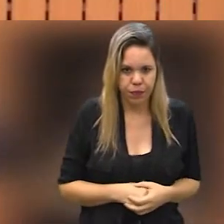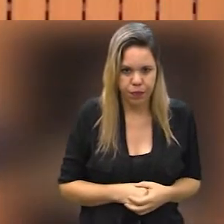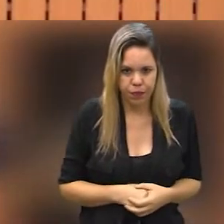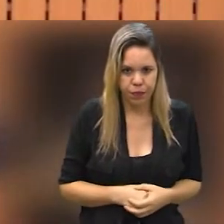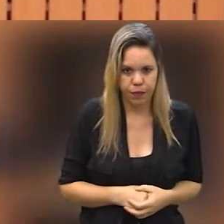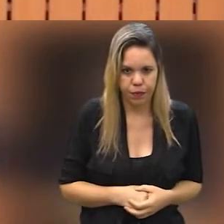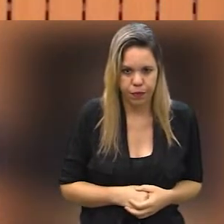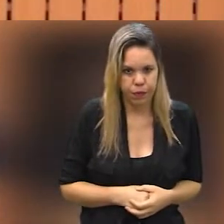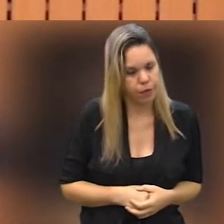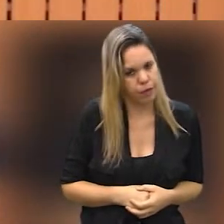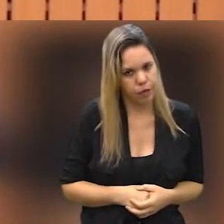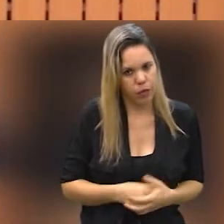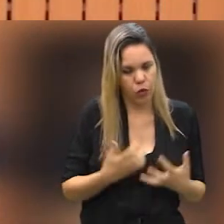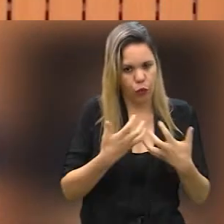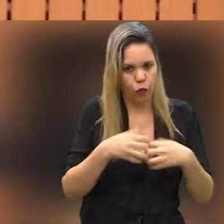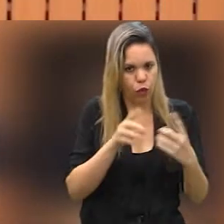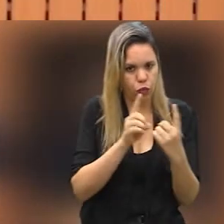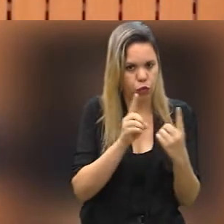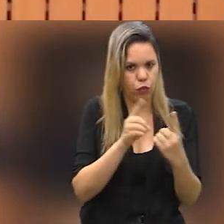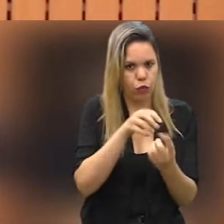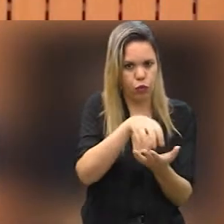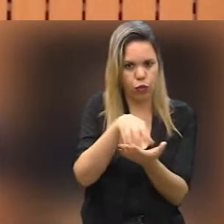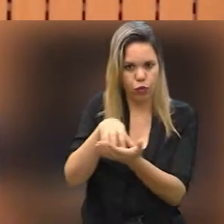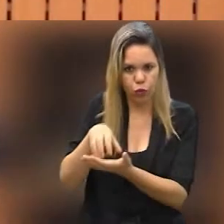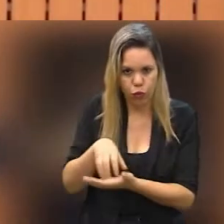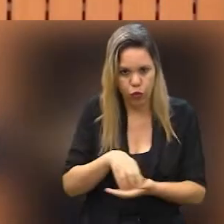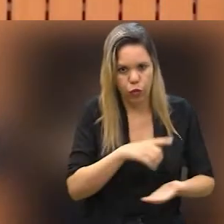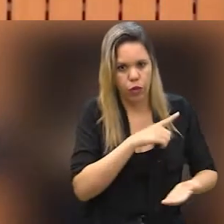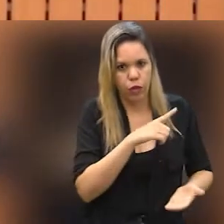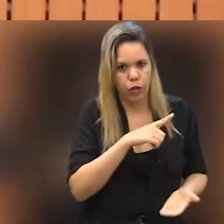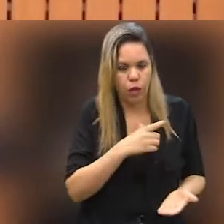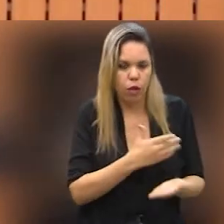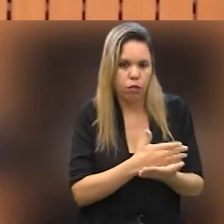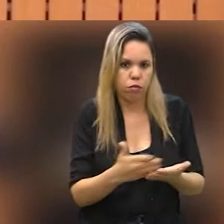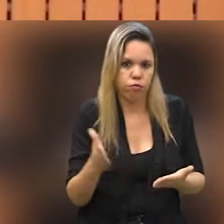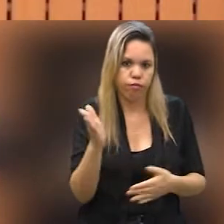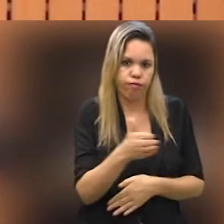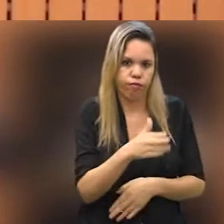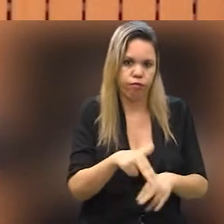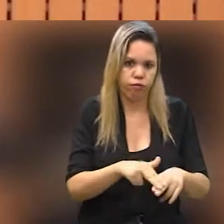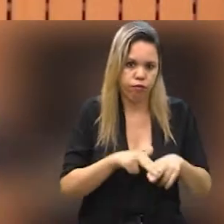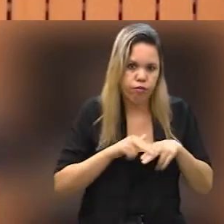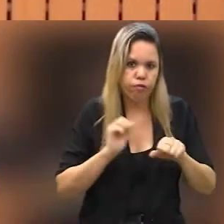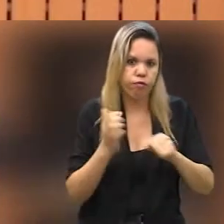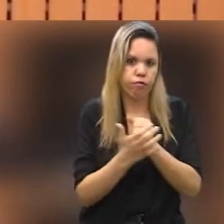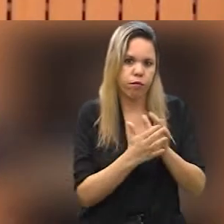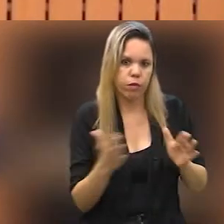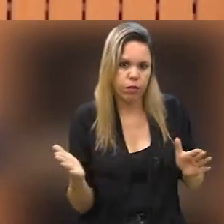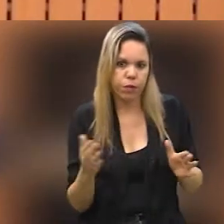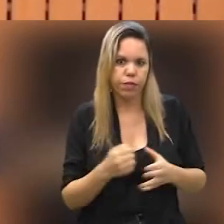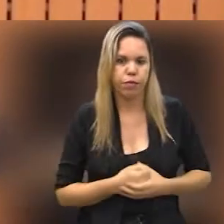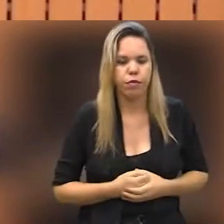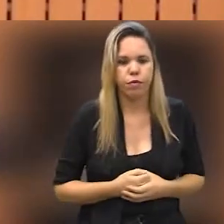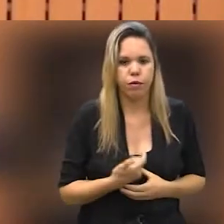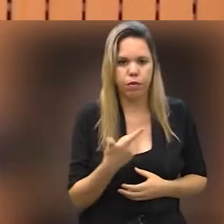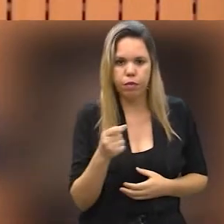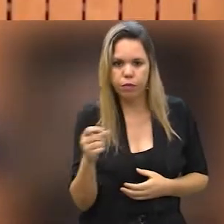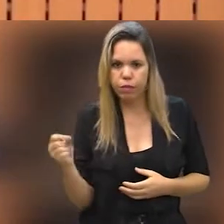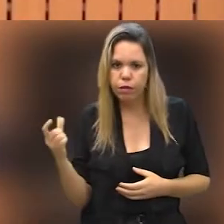Esse, esse, o funcionamento do centro teve o seu início adiado por conta da pandemia,